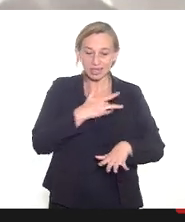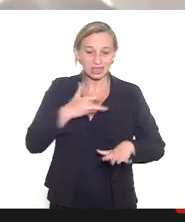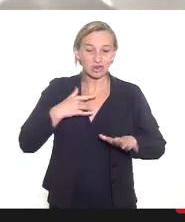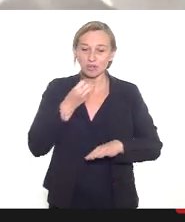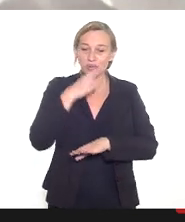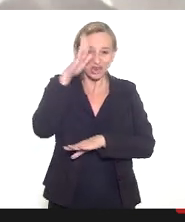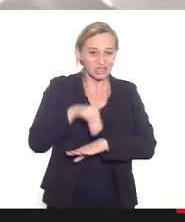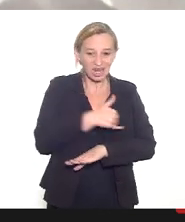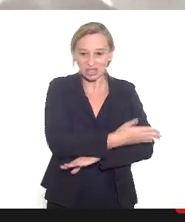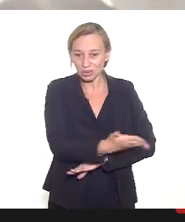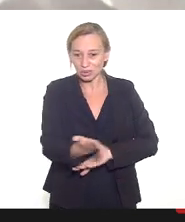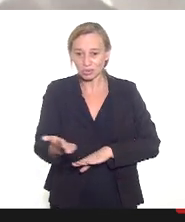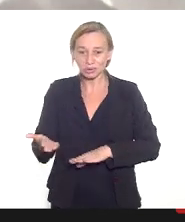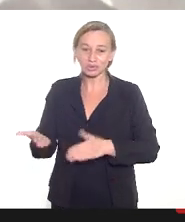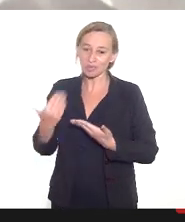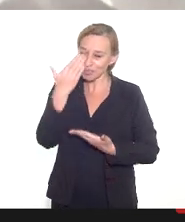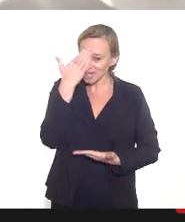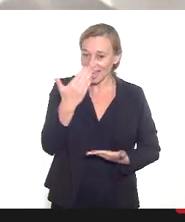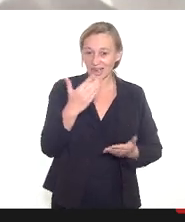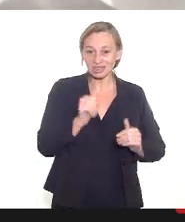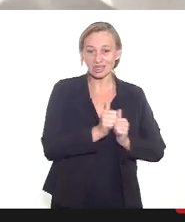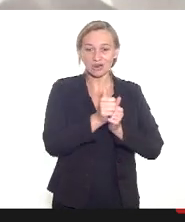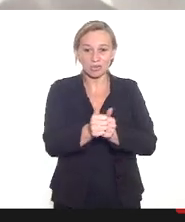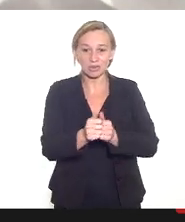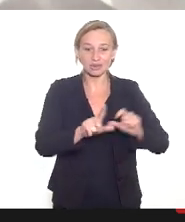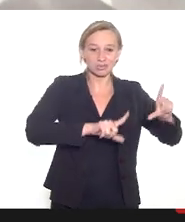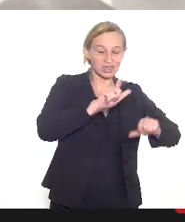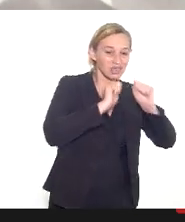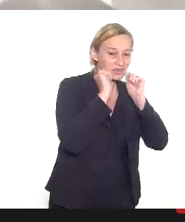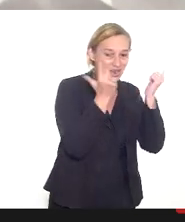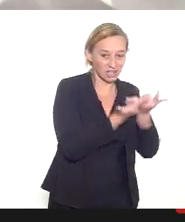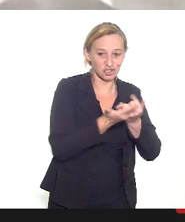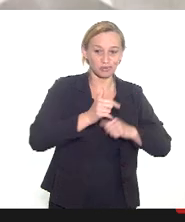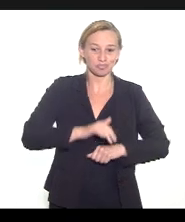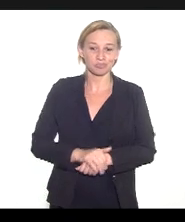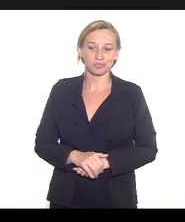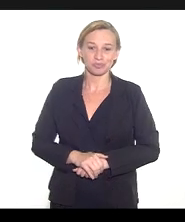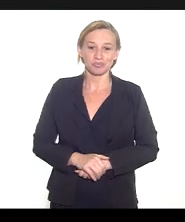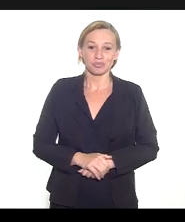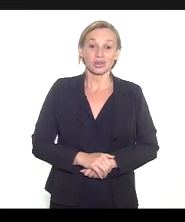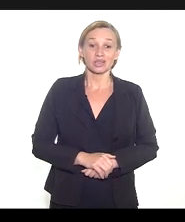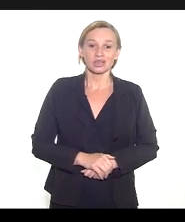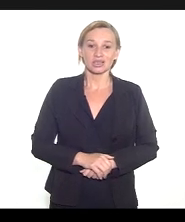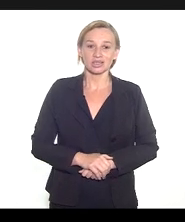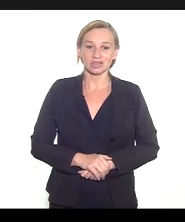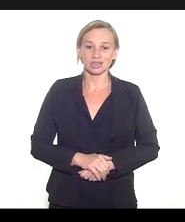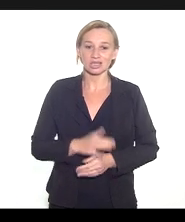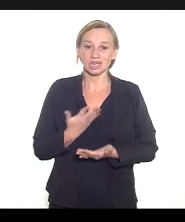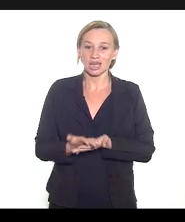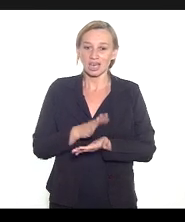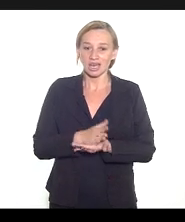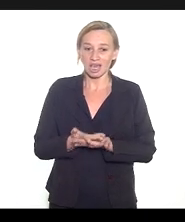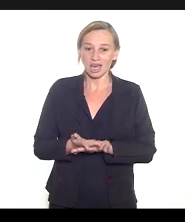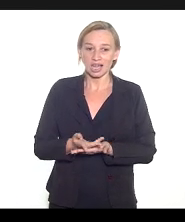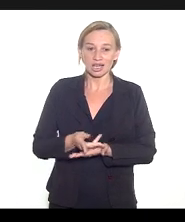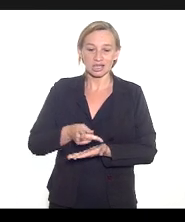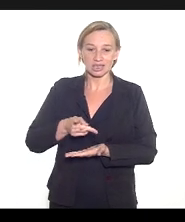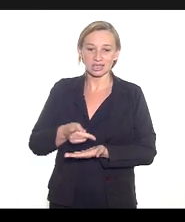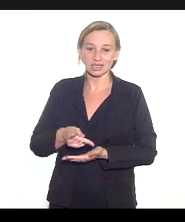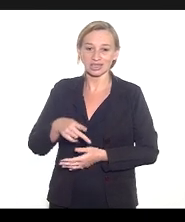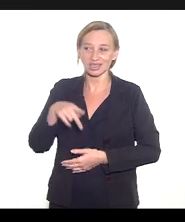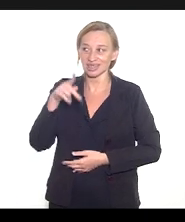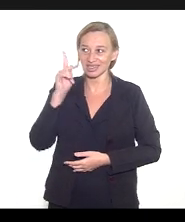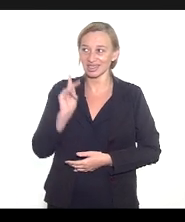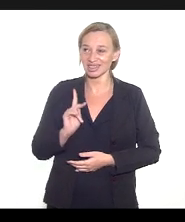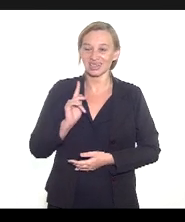boa tarde a todos e obrigada a todos que nos acompanham pela TV Alérgica obrigada obrigada a todos então tá encerrada né